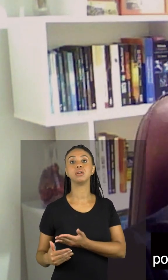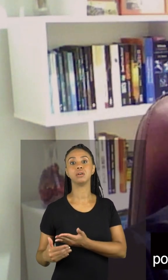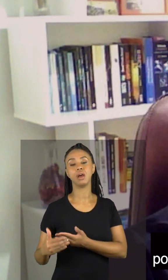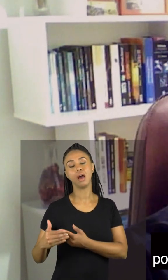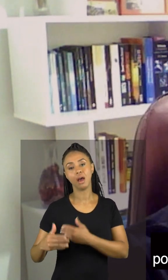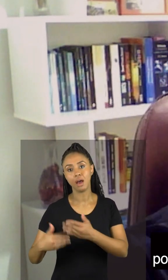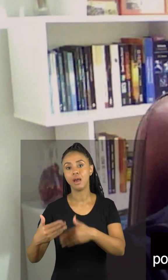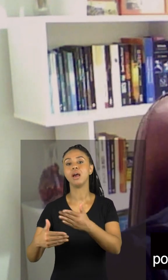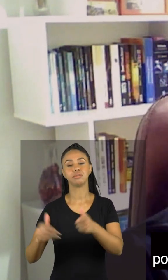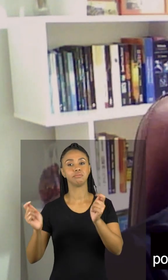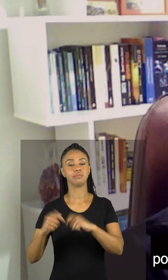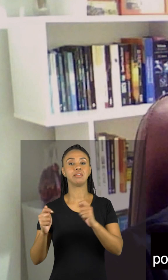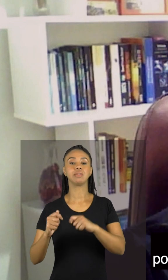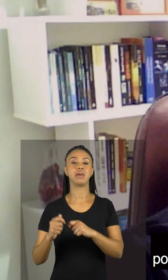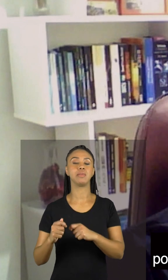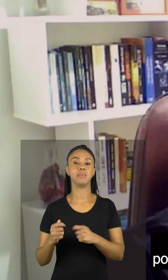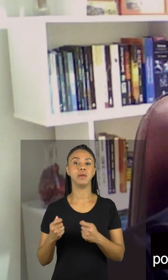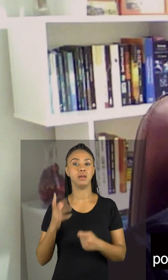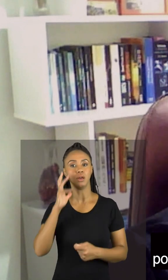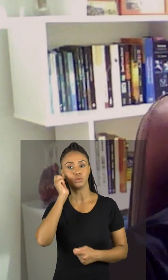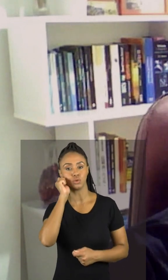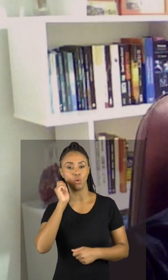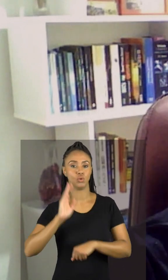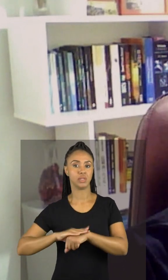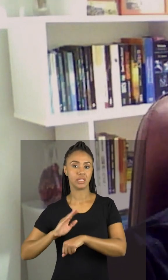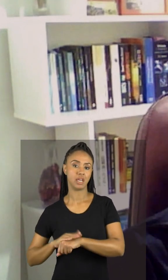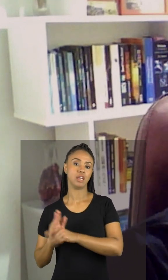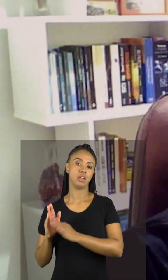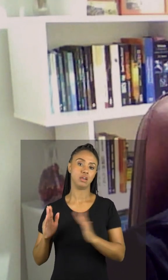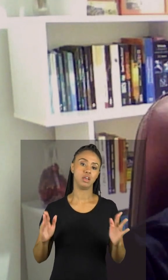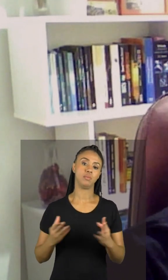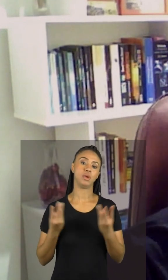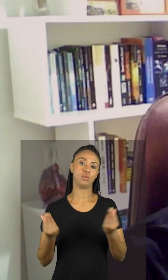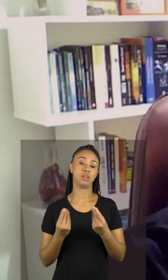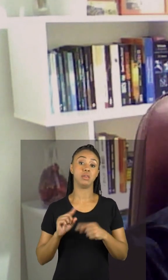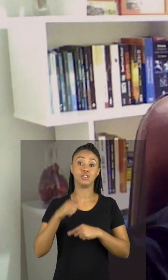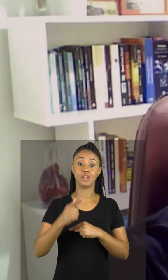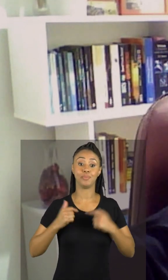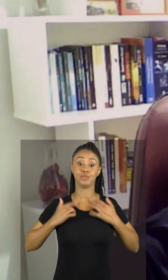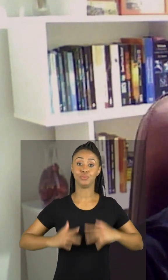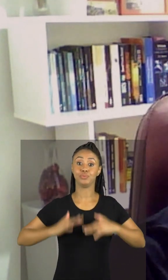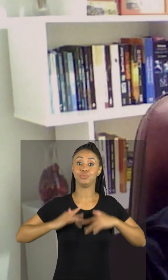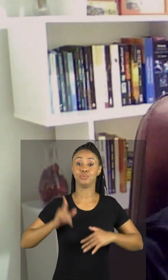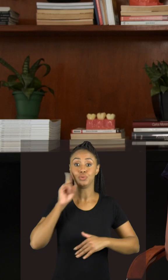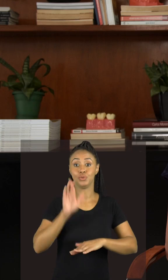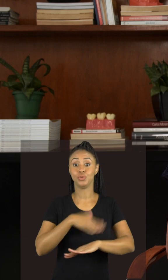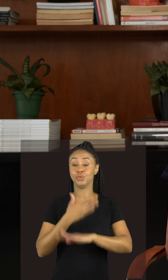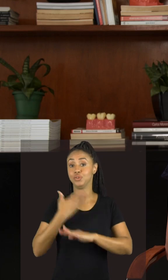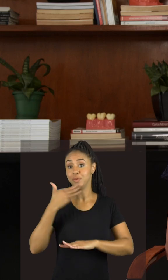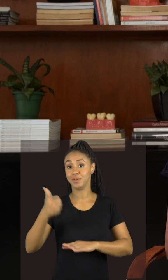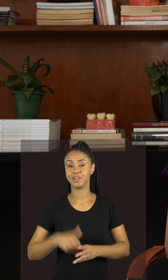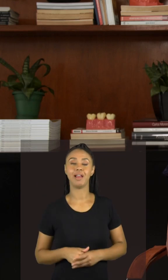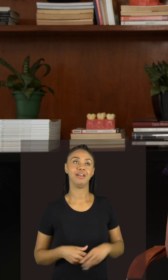todos podem melhorar a sua quantidade a sua qualidade de sono e ter muito mais energia durante o dia é